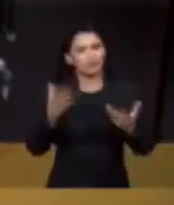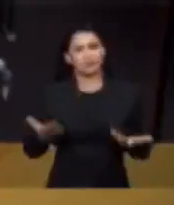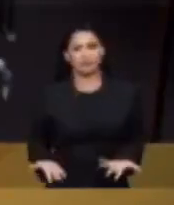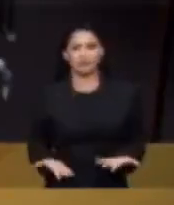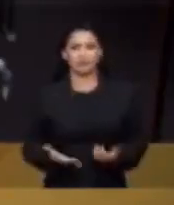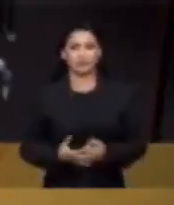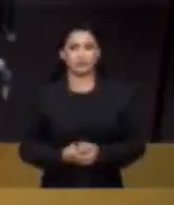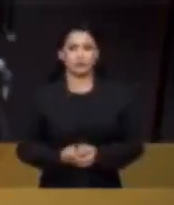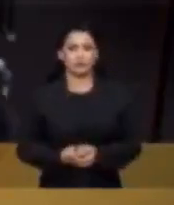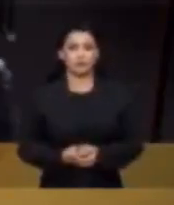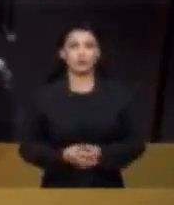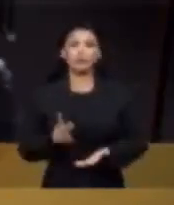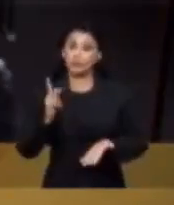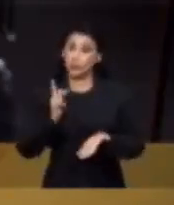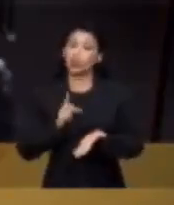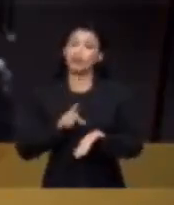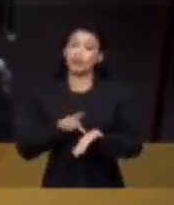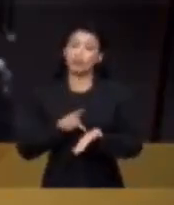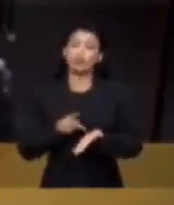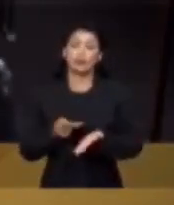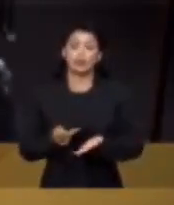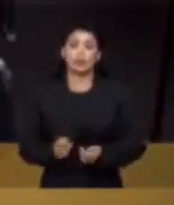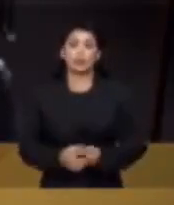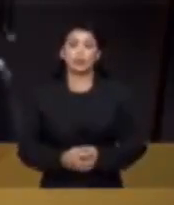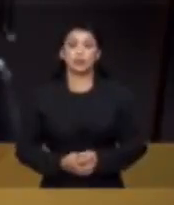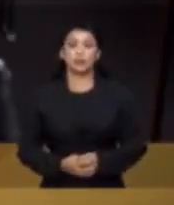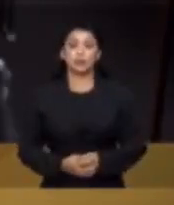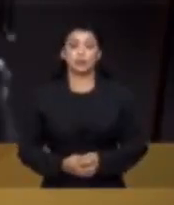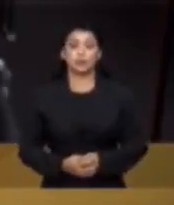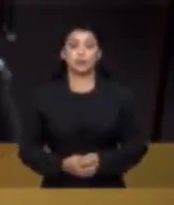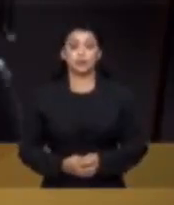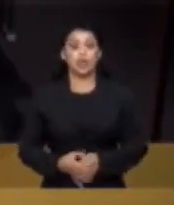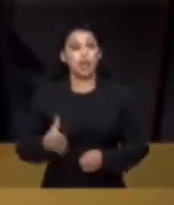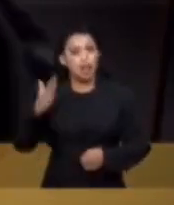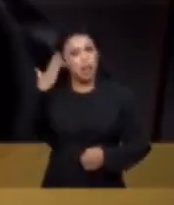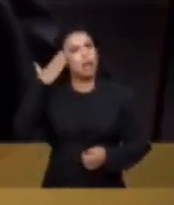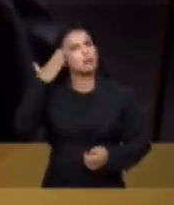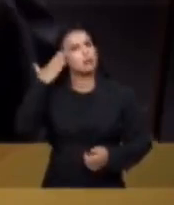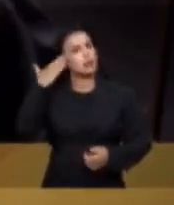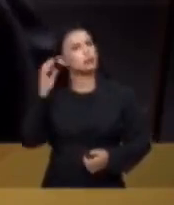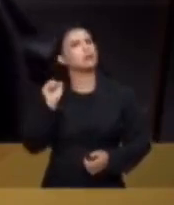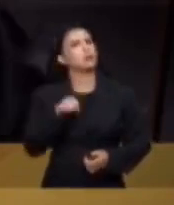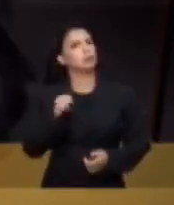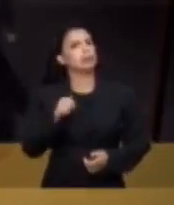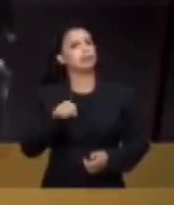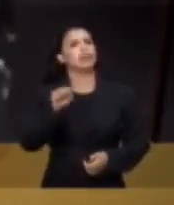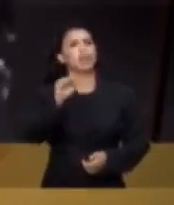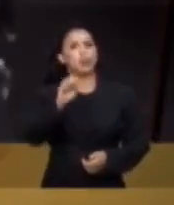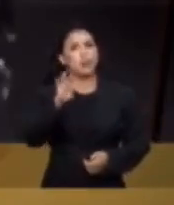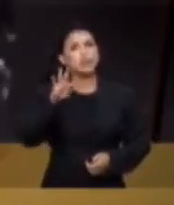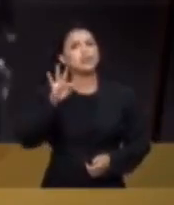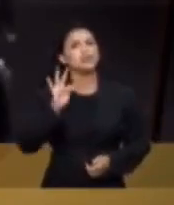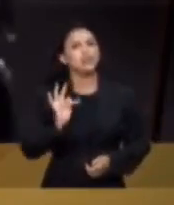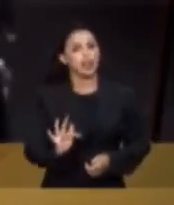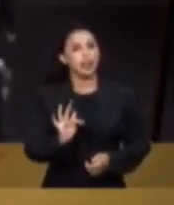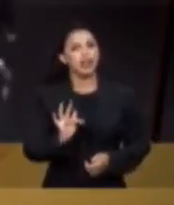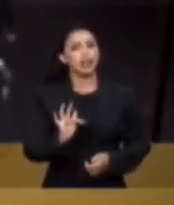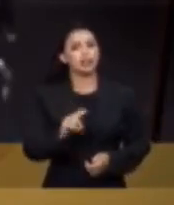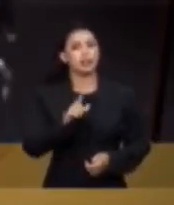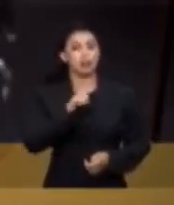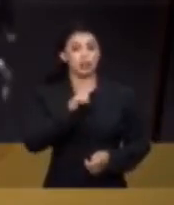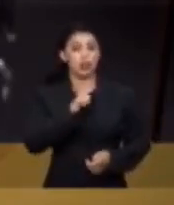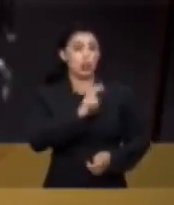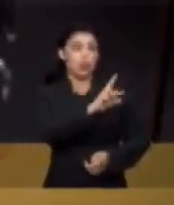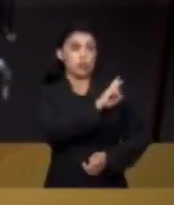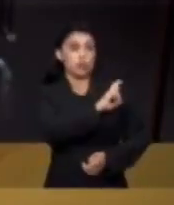A verdade é que sabemos sim que o Supremo Tribunal Federal delegou aos estados